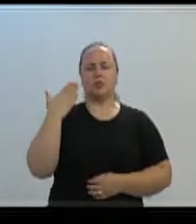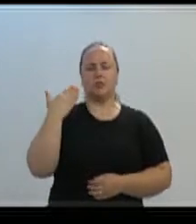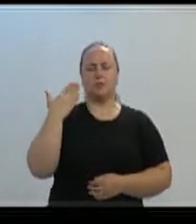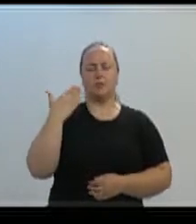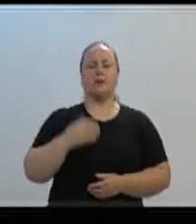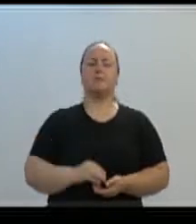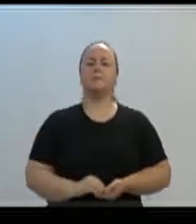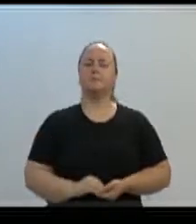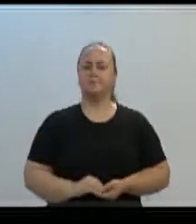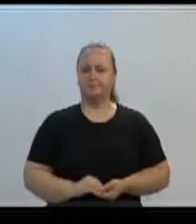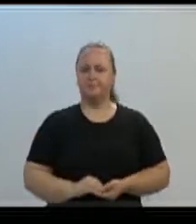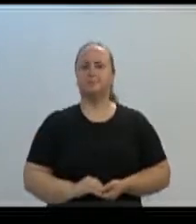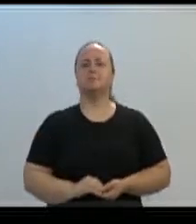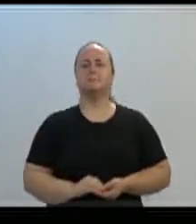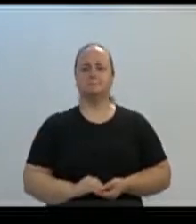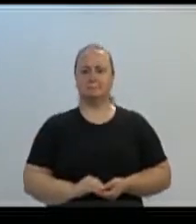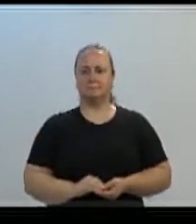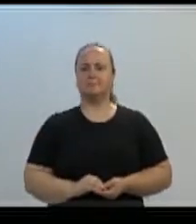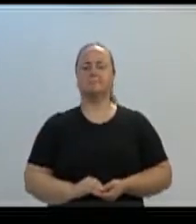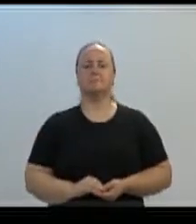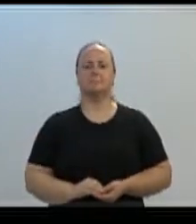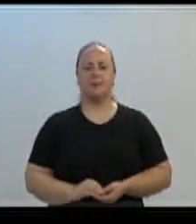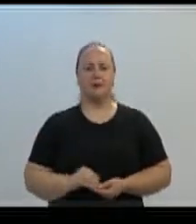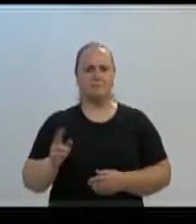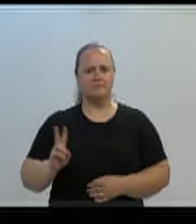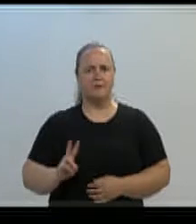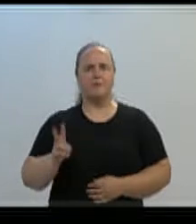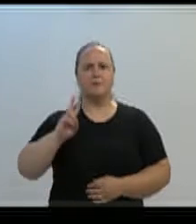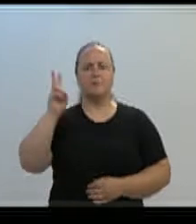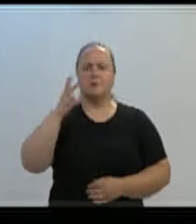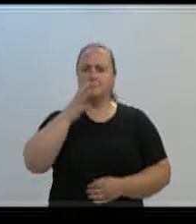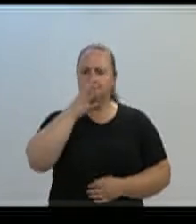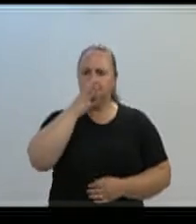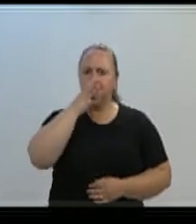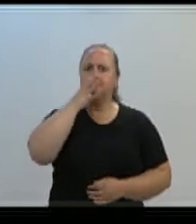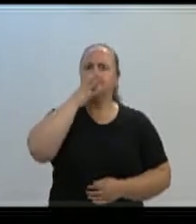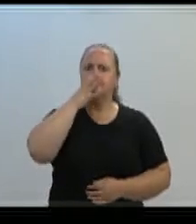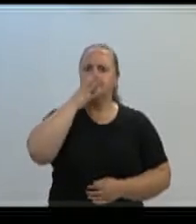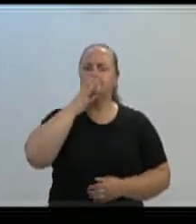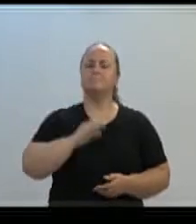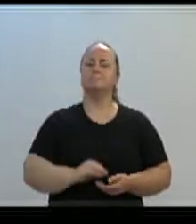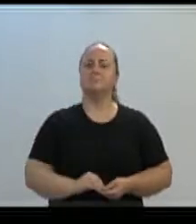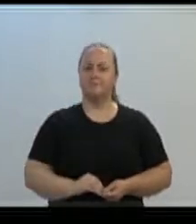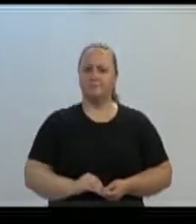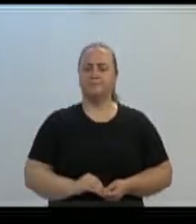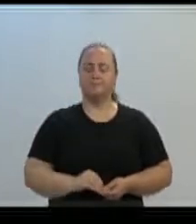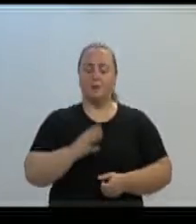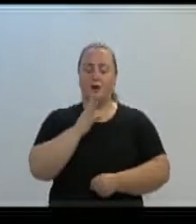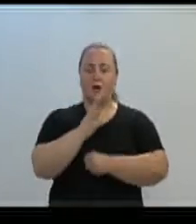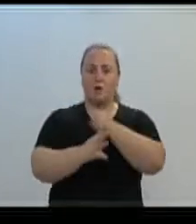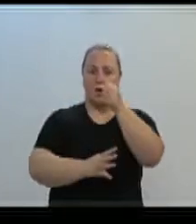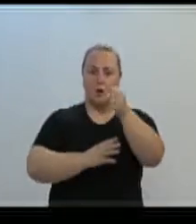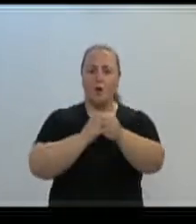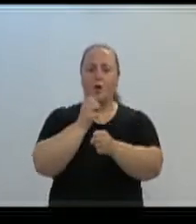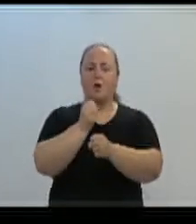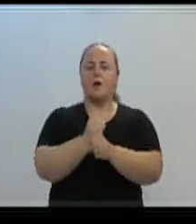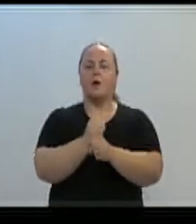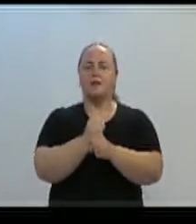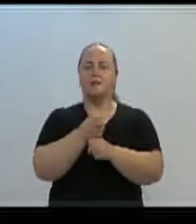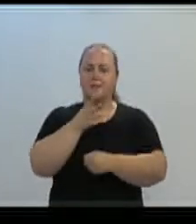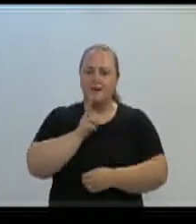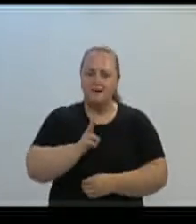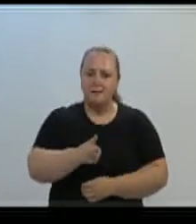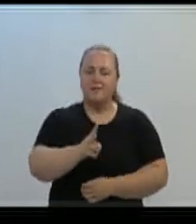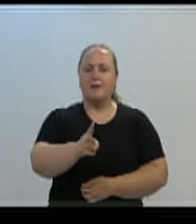vitória consagradora que não só o reconduz por mais quatro anos no comando da nossa